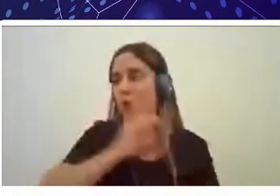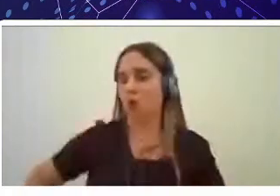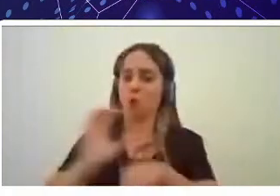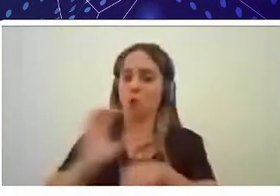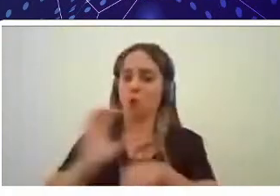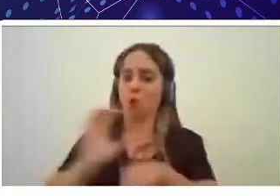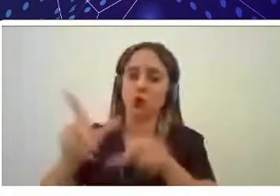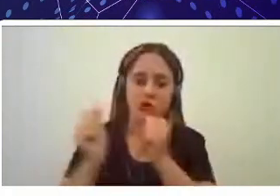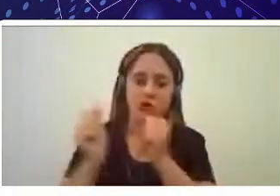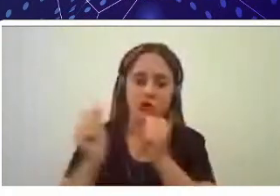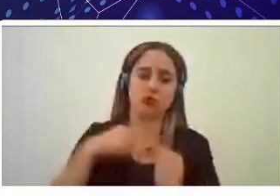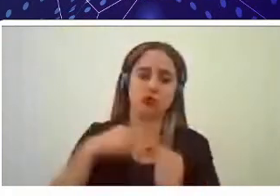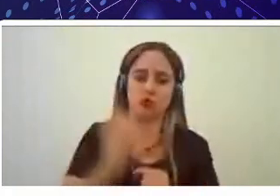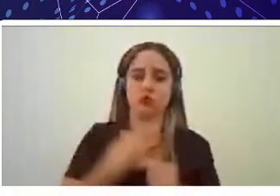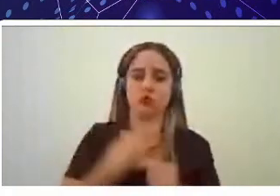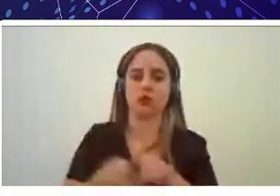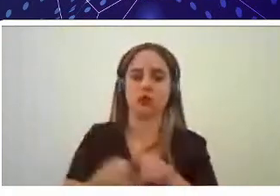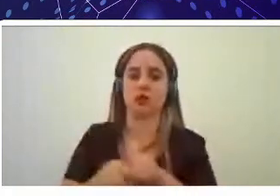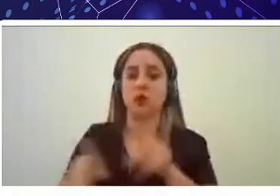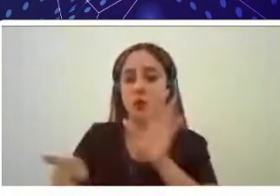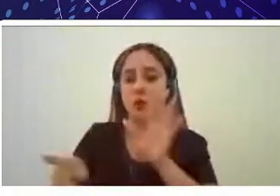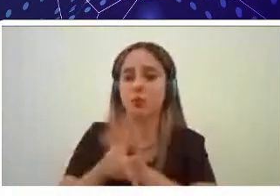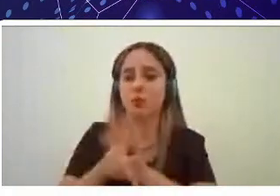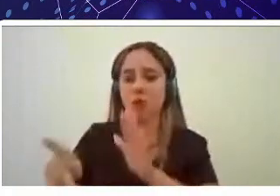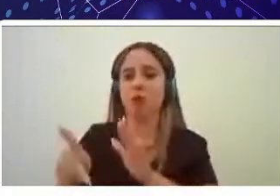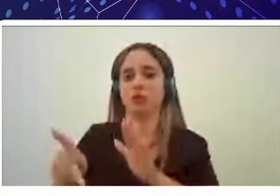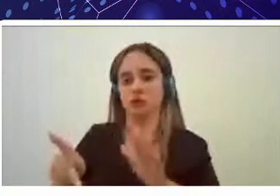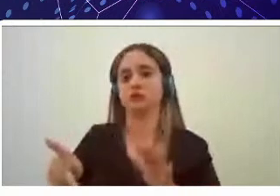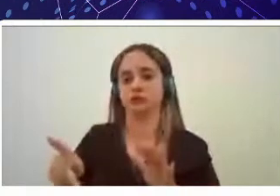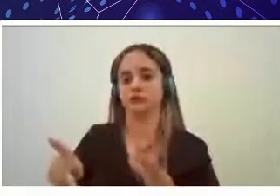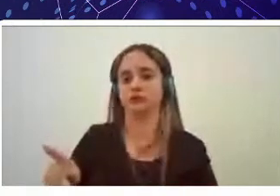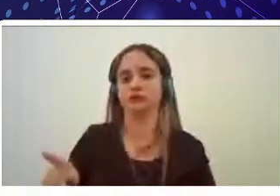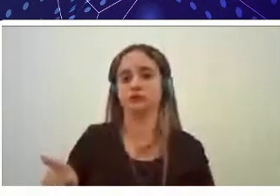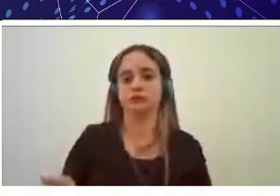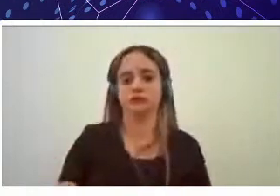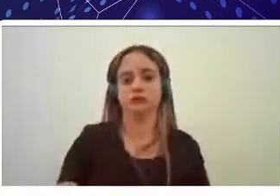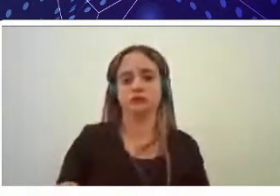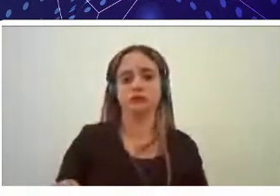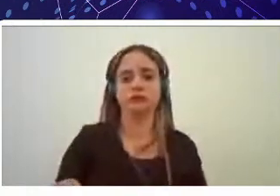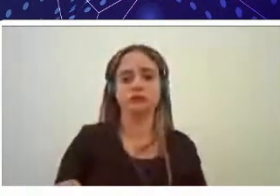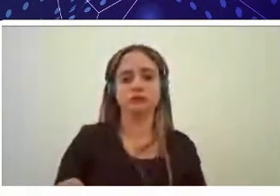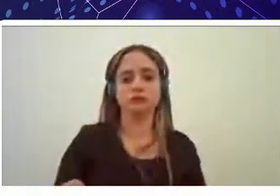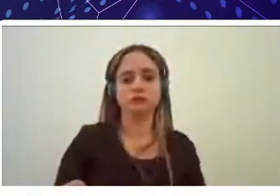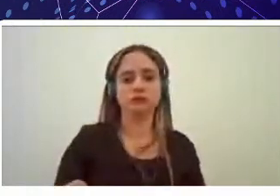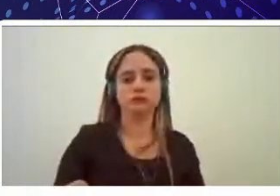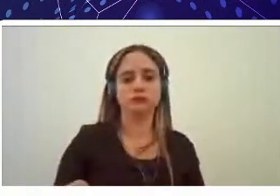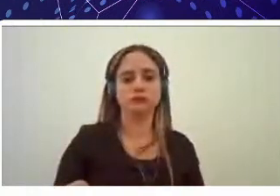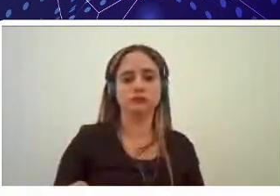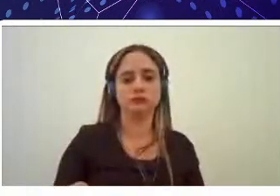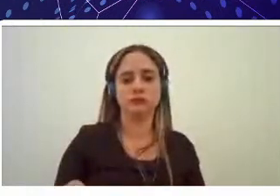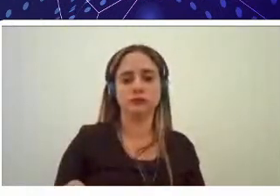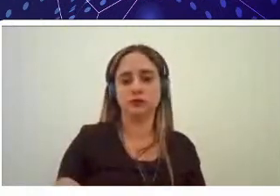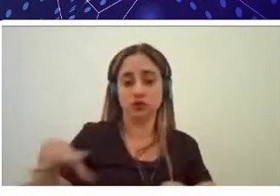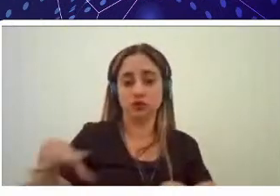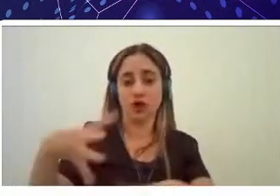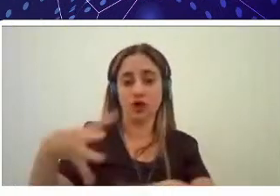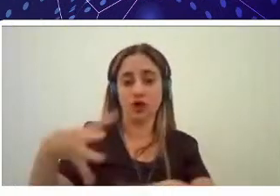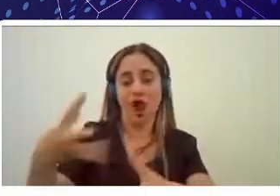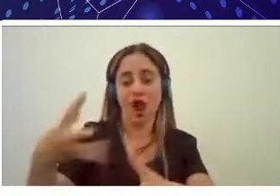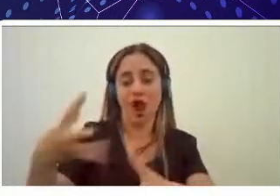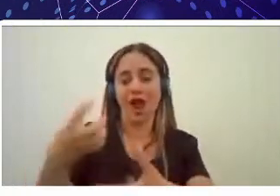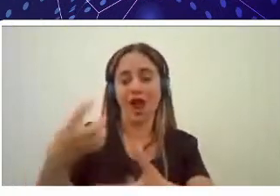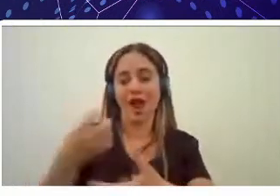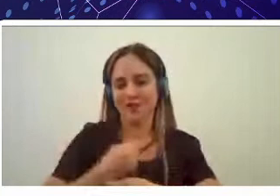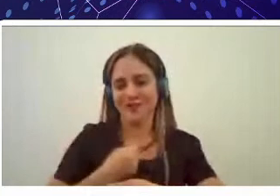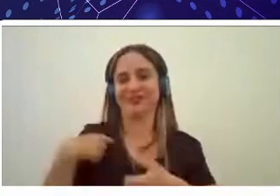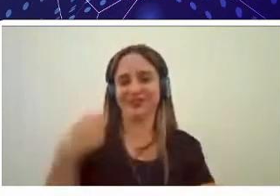principalmente na parte de acolhimento dos nossos alunos ele que é responsável por fazer esse trabalho